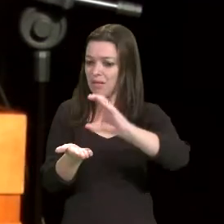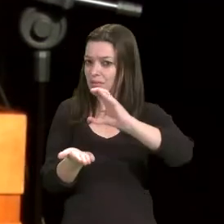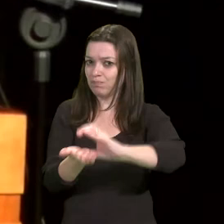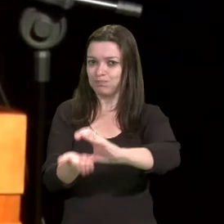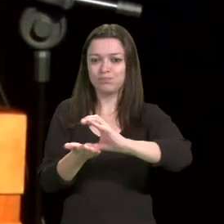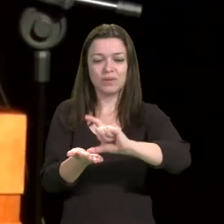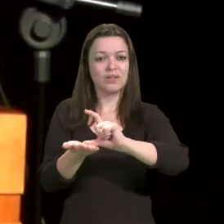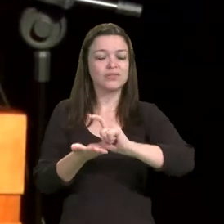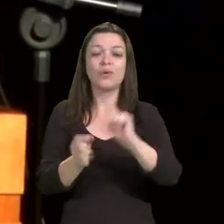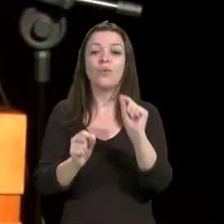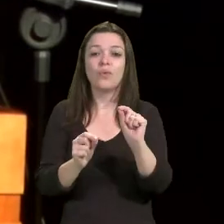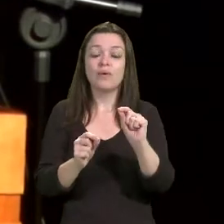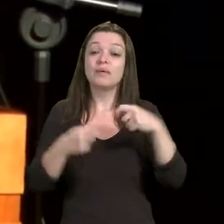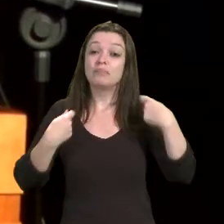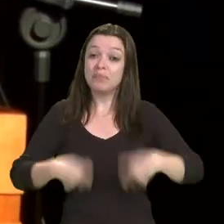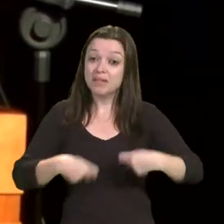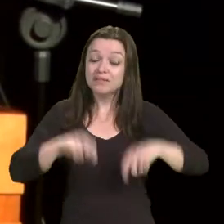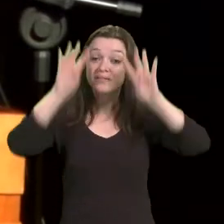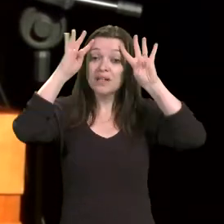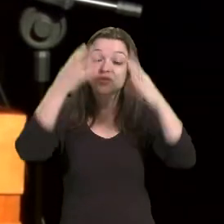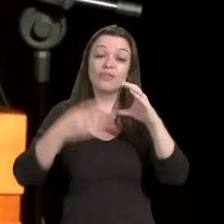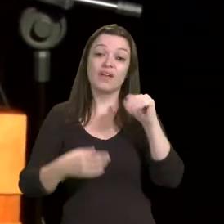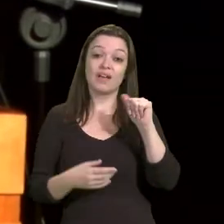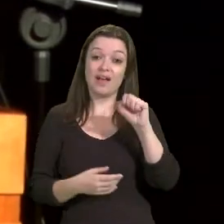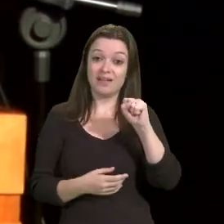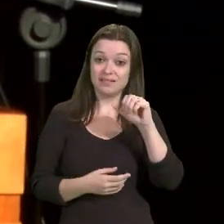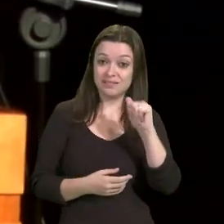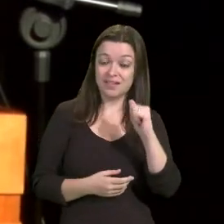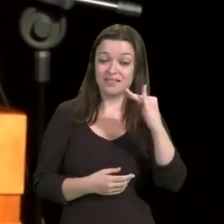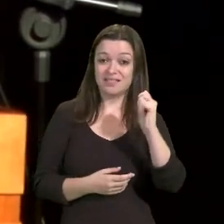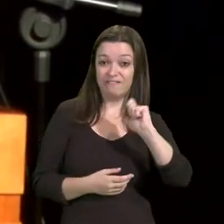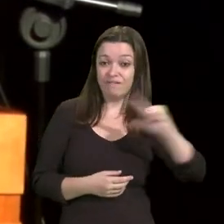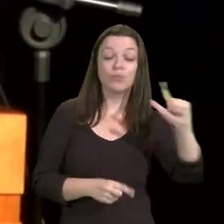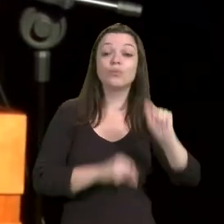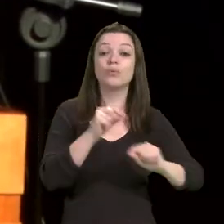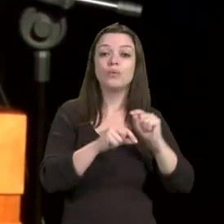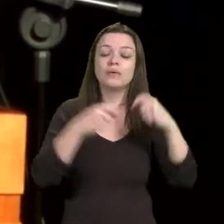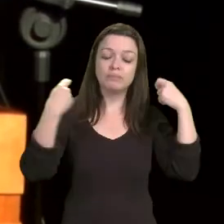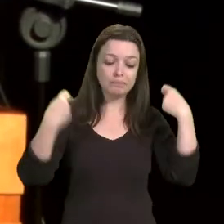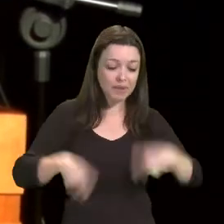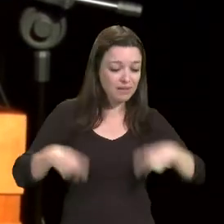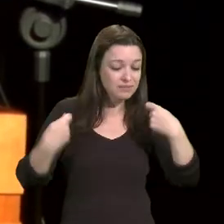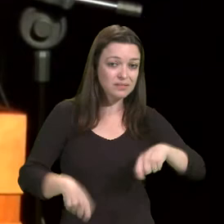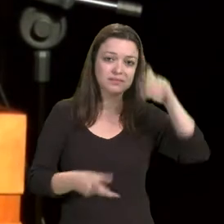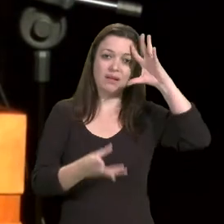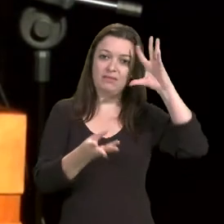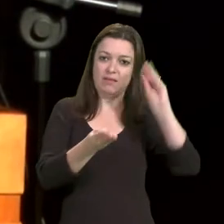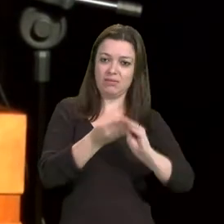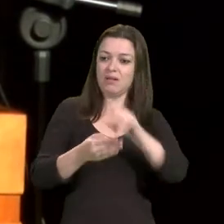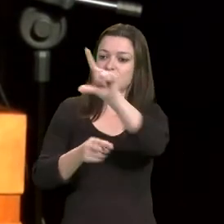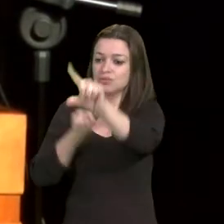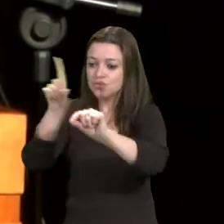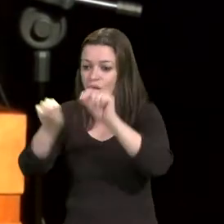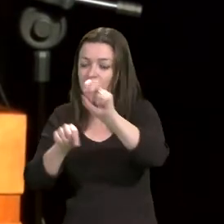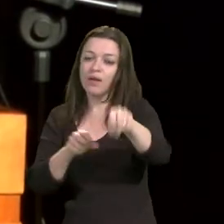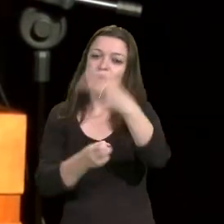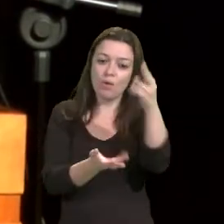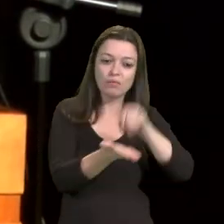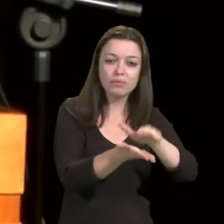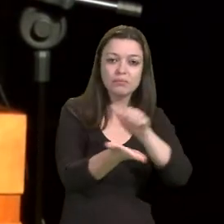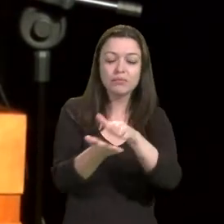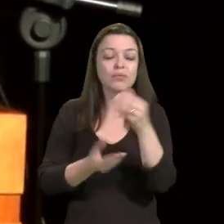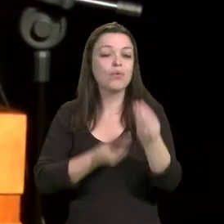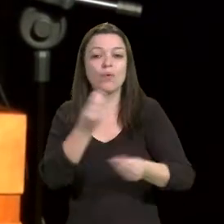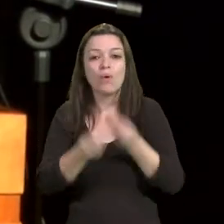à Casa Civil a nomeação ou exoneração de cargo equivalente ao nível de vice